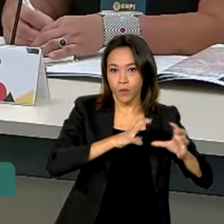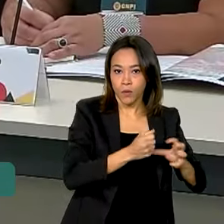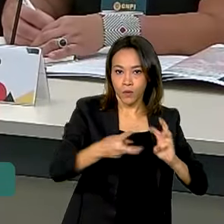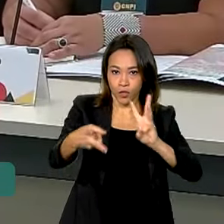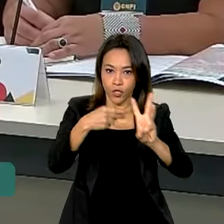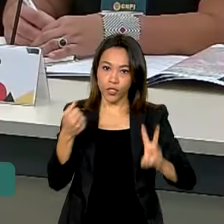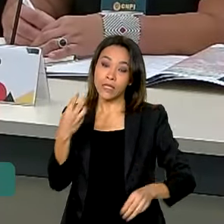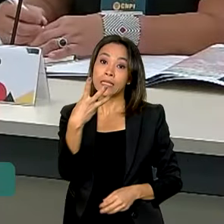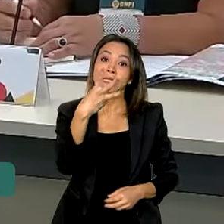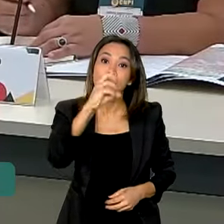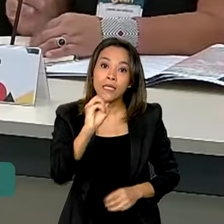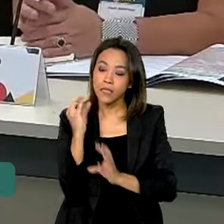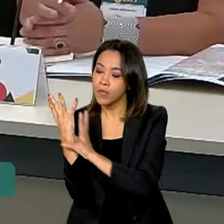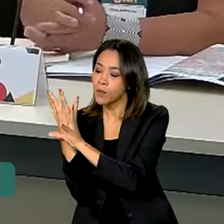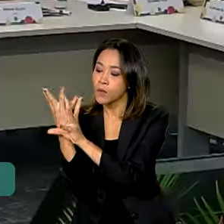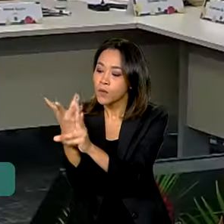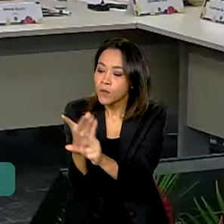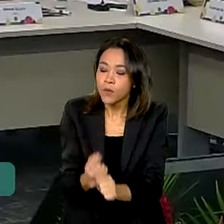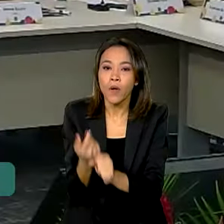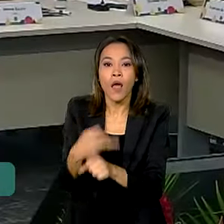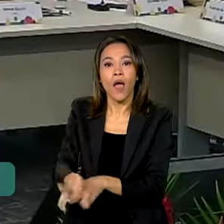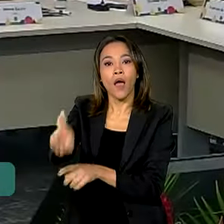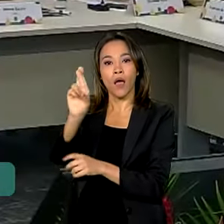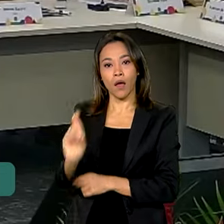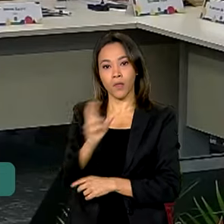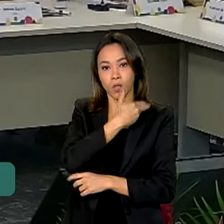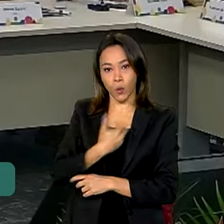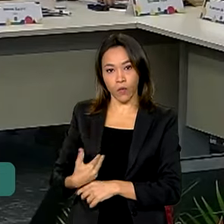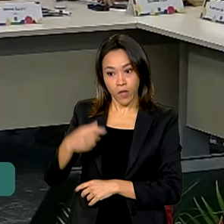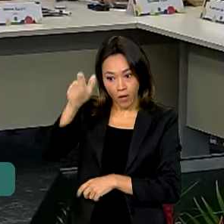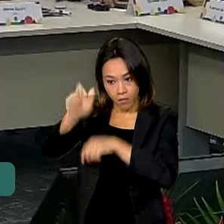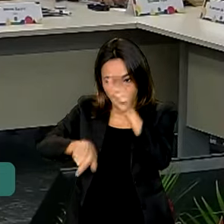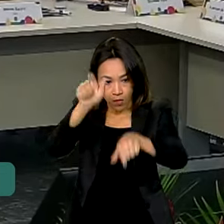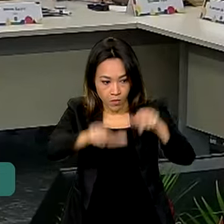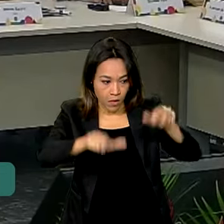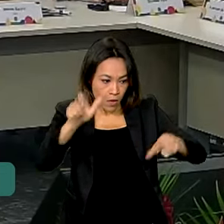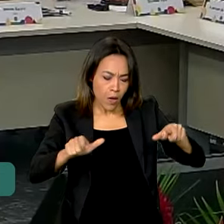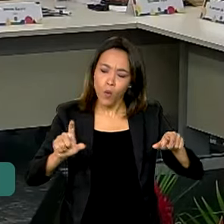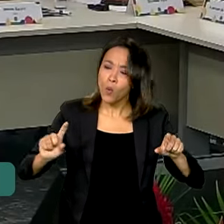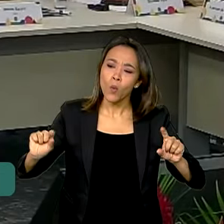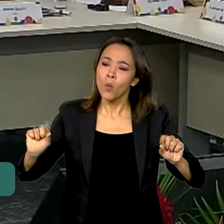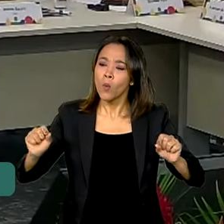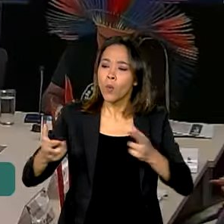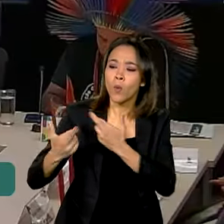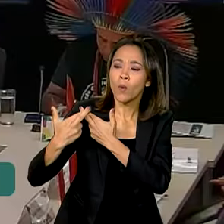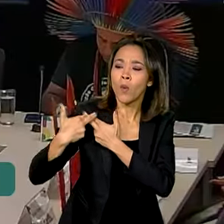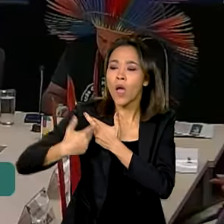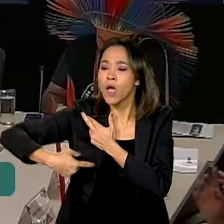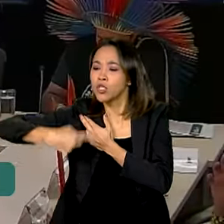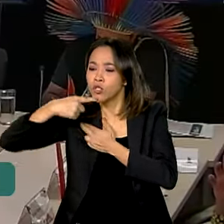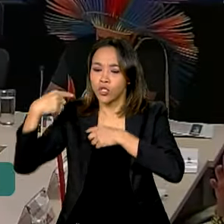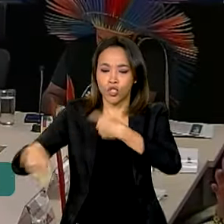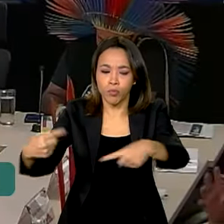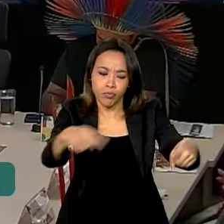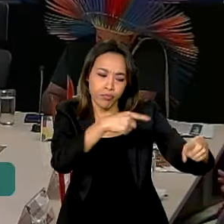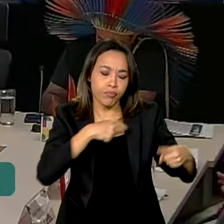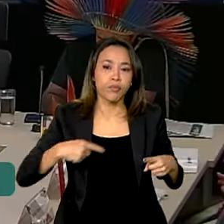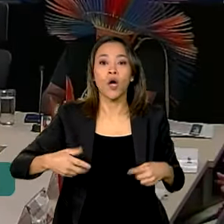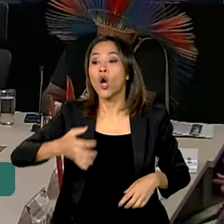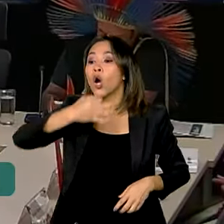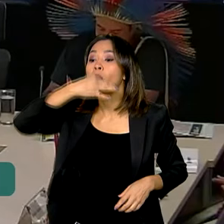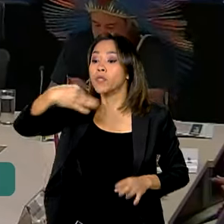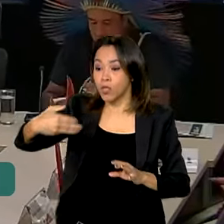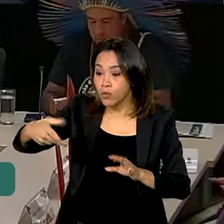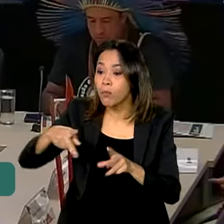representantes do governo federal. Conselheiros que terão a tarefa de discutir e dar voz às reivindicações